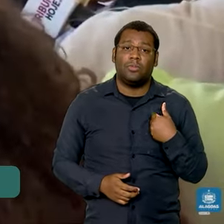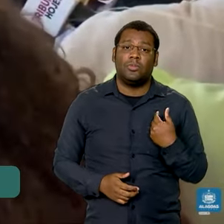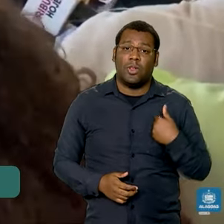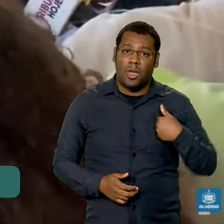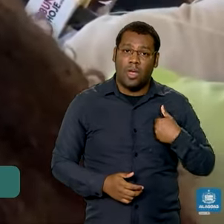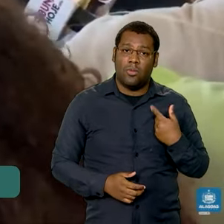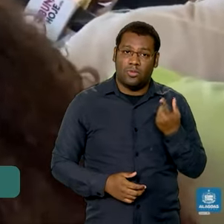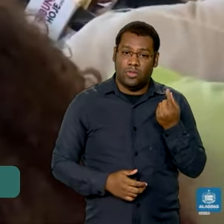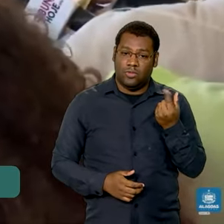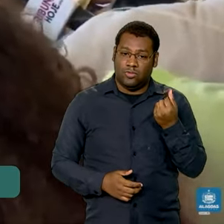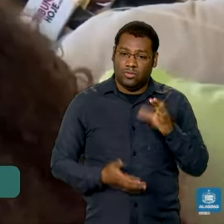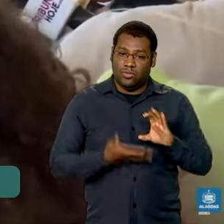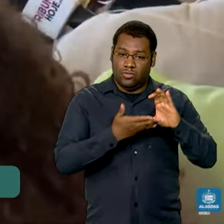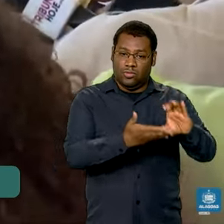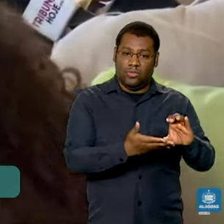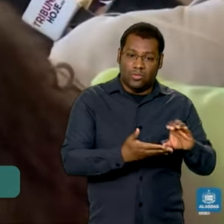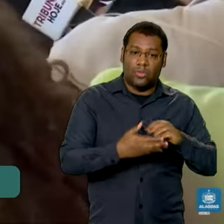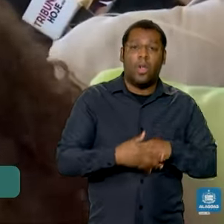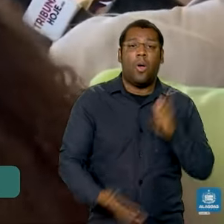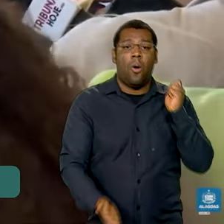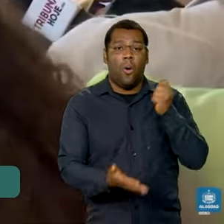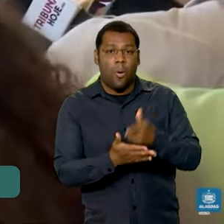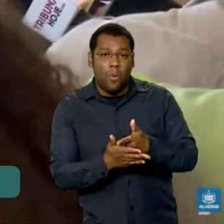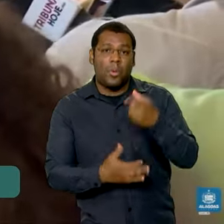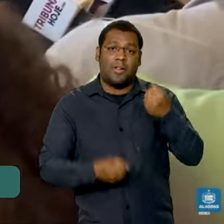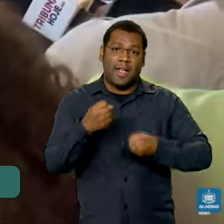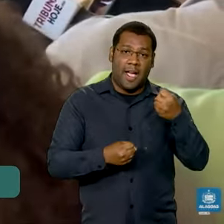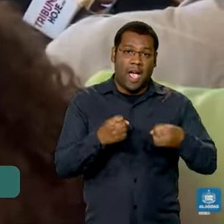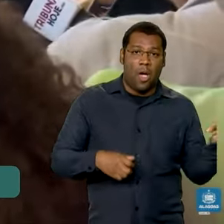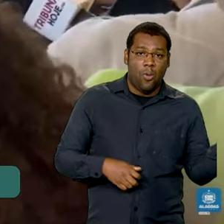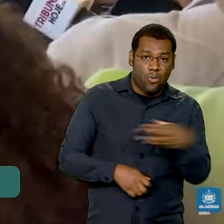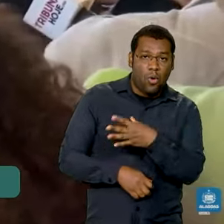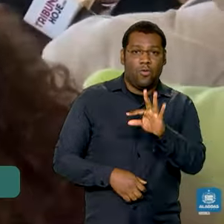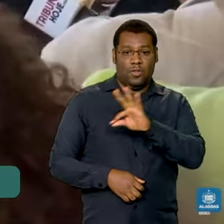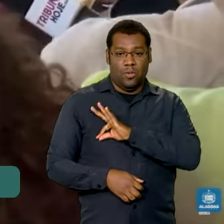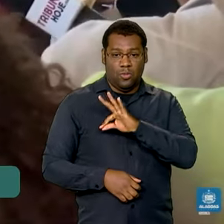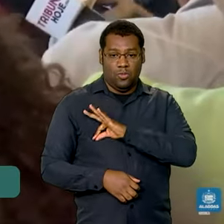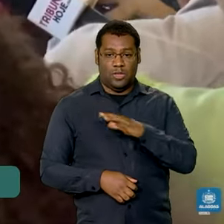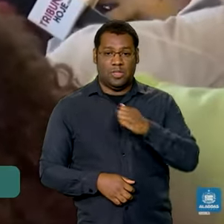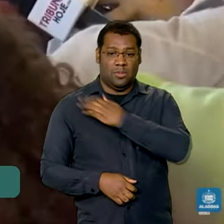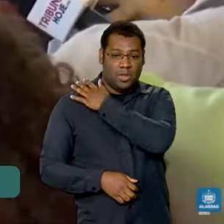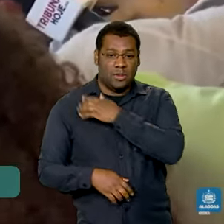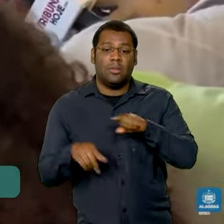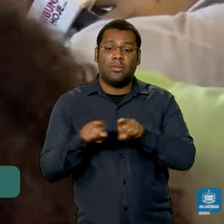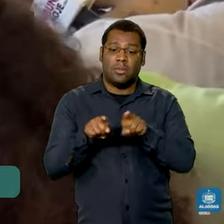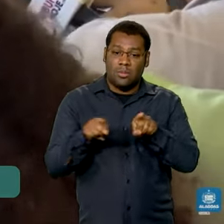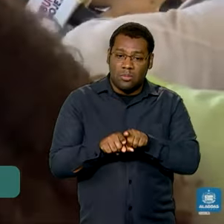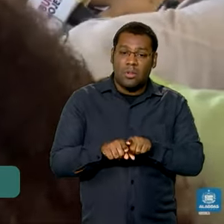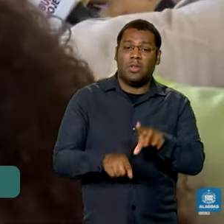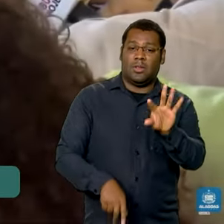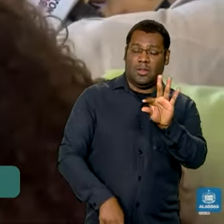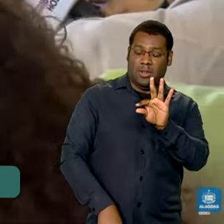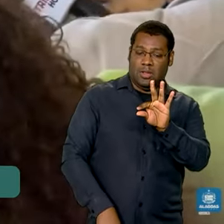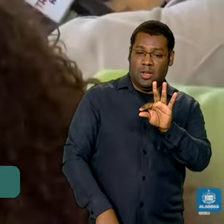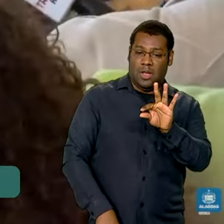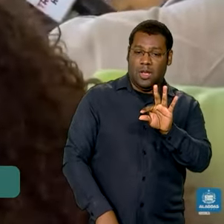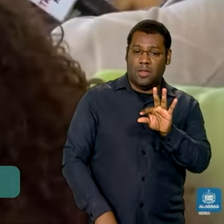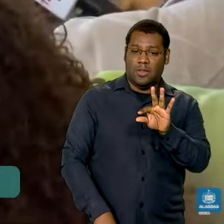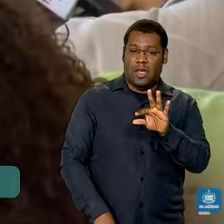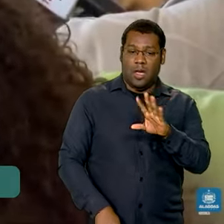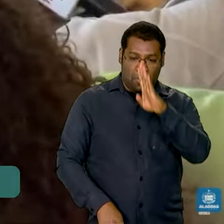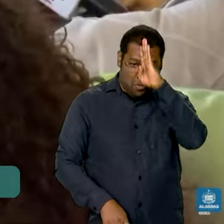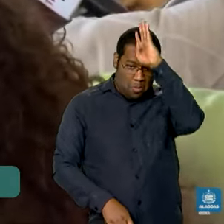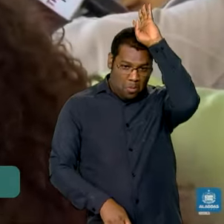viaturas para o Corpo de Bombeiros e para a Polícia Militar e para a Polícia Civil, para fortalecer a segurança pública. Vamos